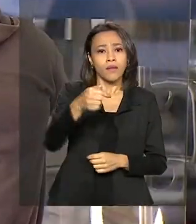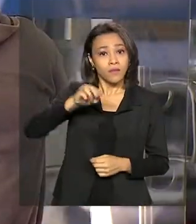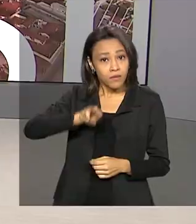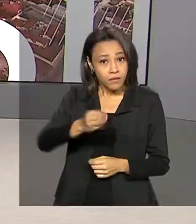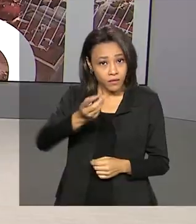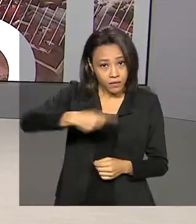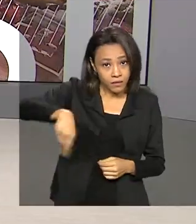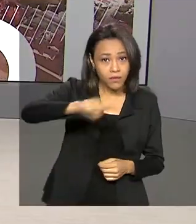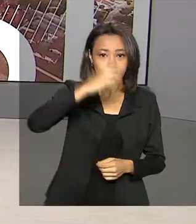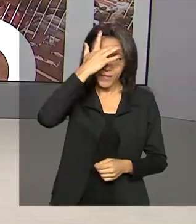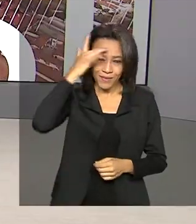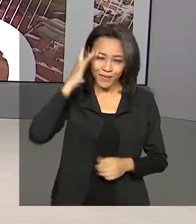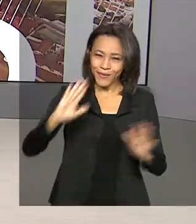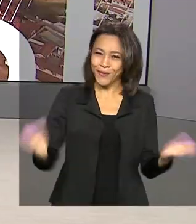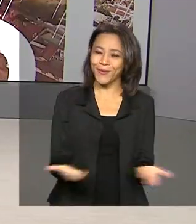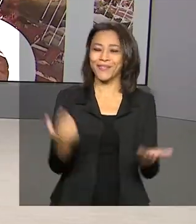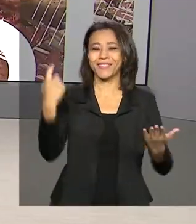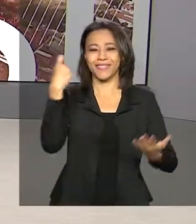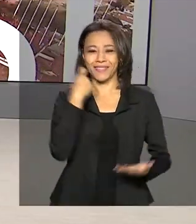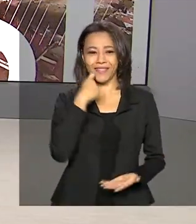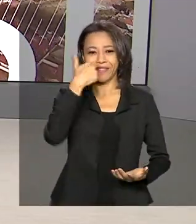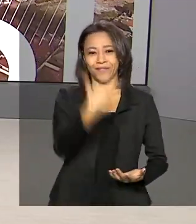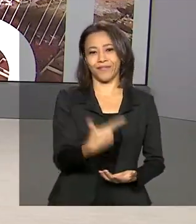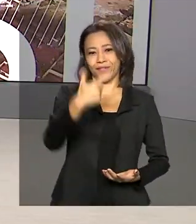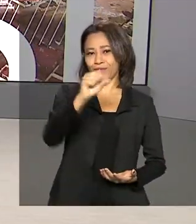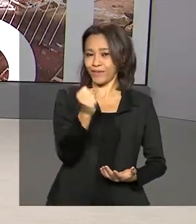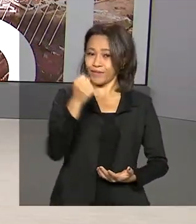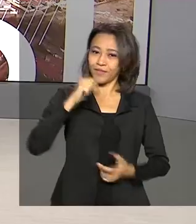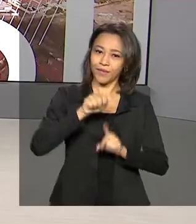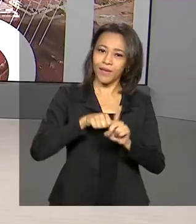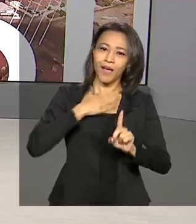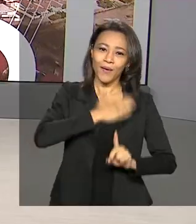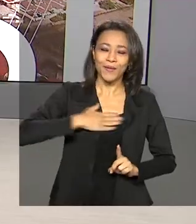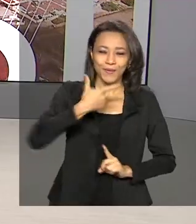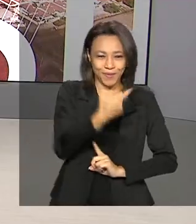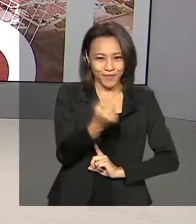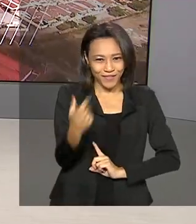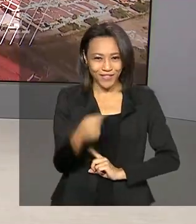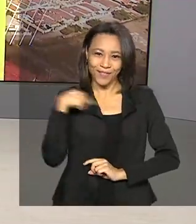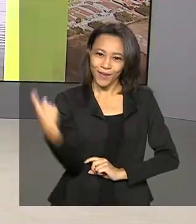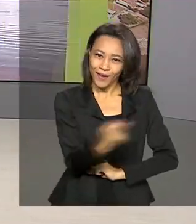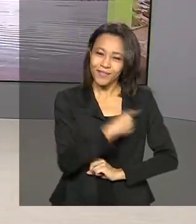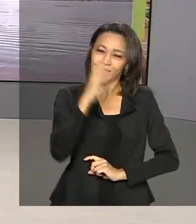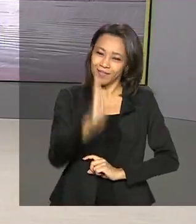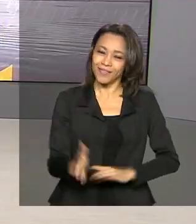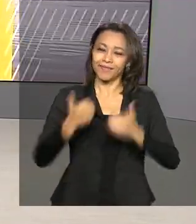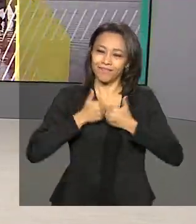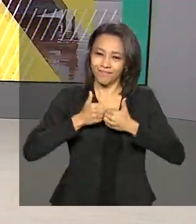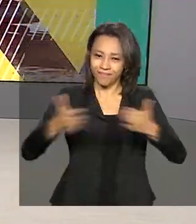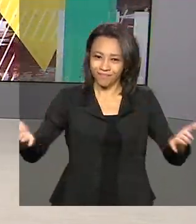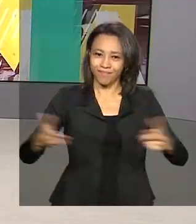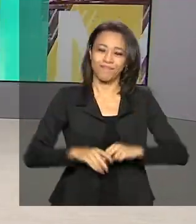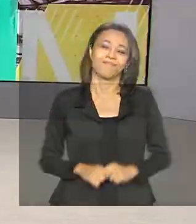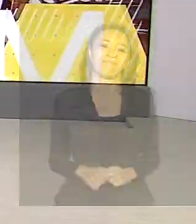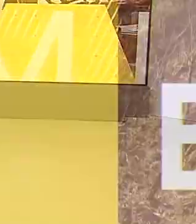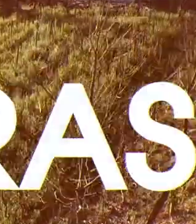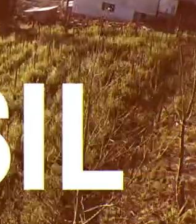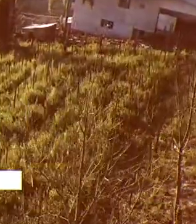pessoas. Hoje é sexta-feira, 28 de agosto de 2020. O Brasil em Dia começa agora.